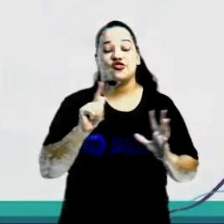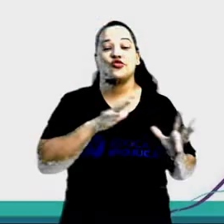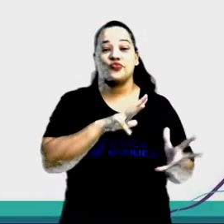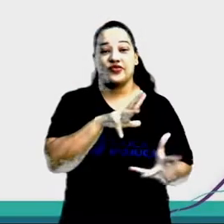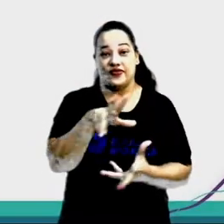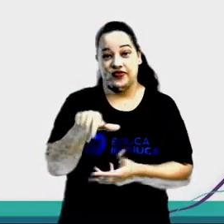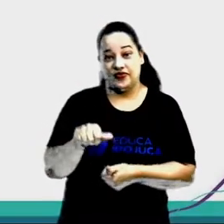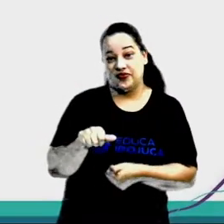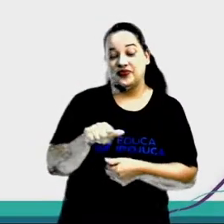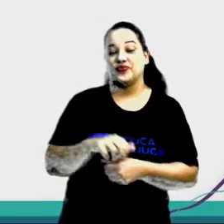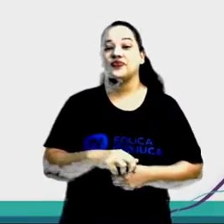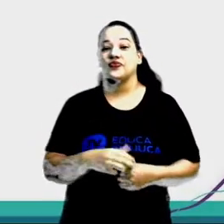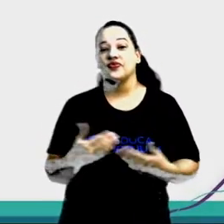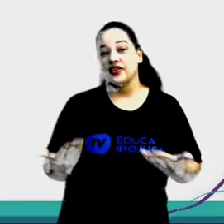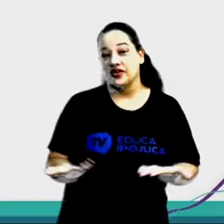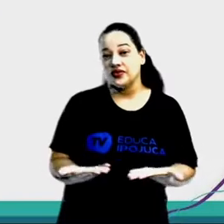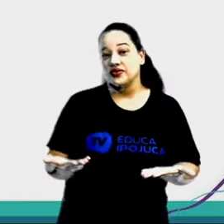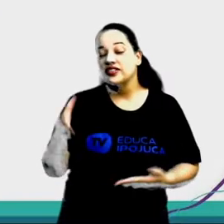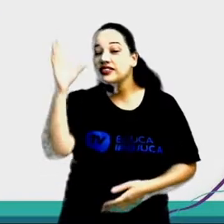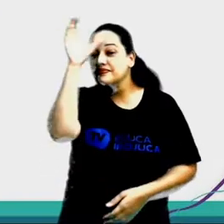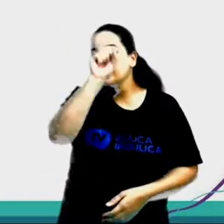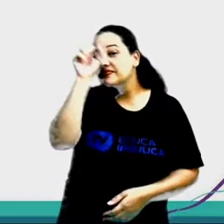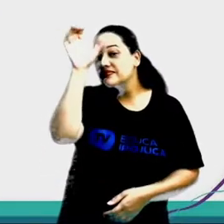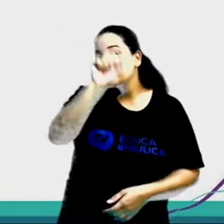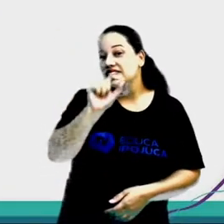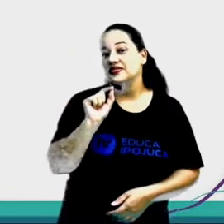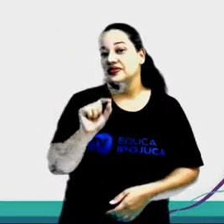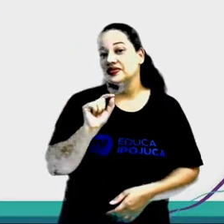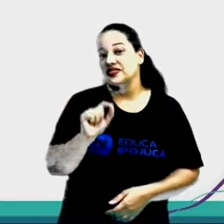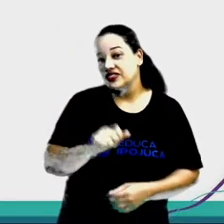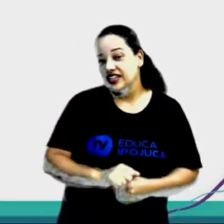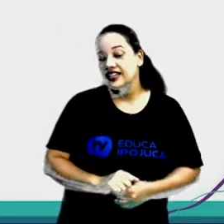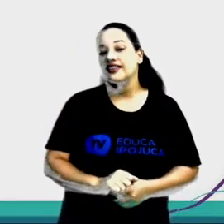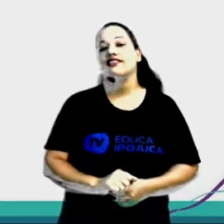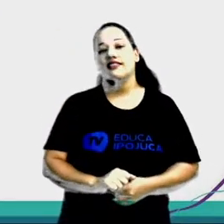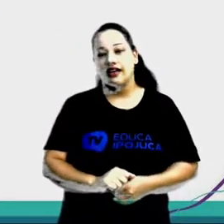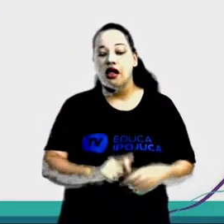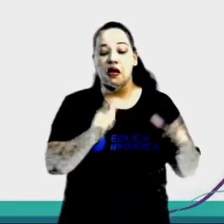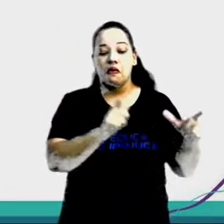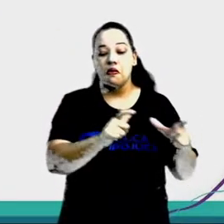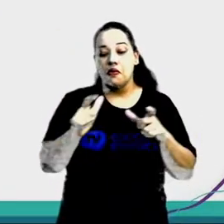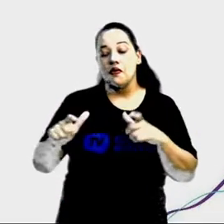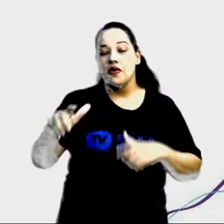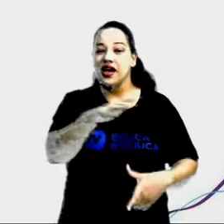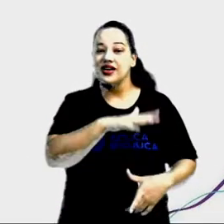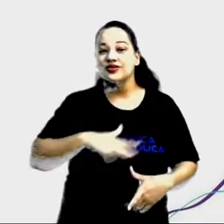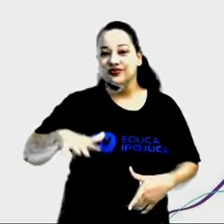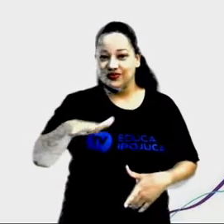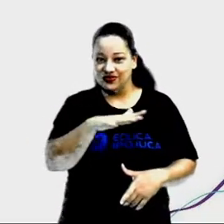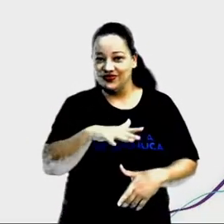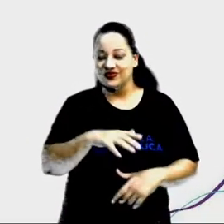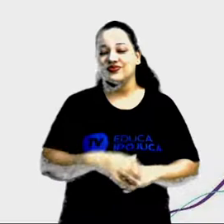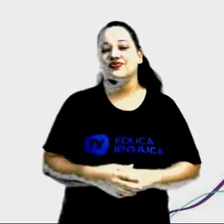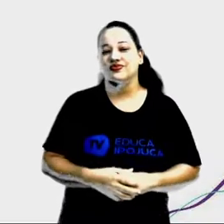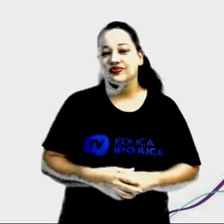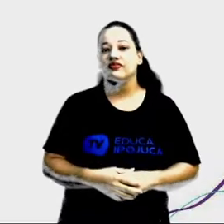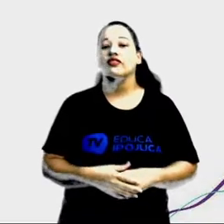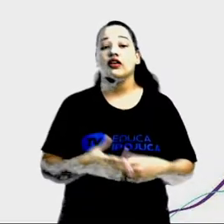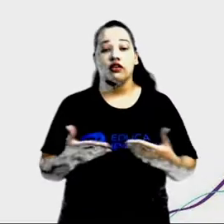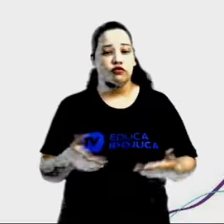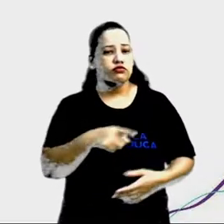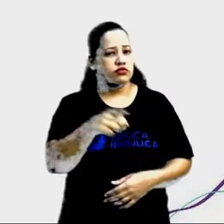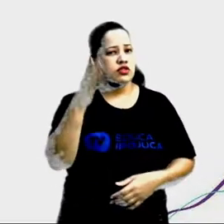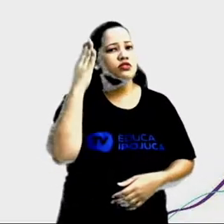Geografia. Nós iremos aprender um pouco sobre as noções espaciais. Você